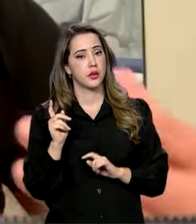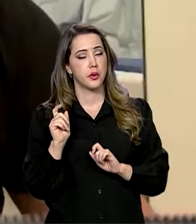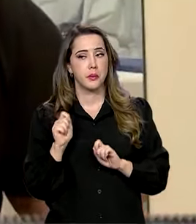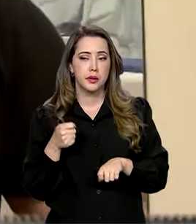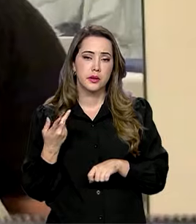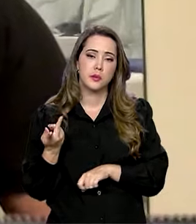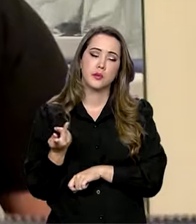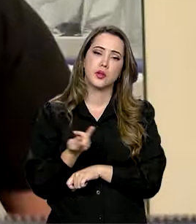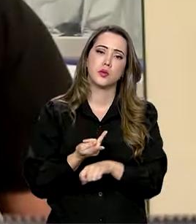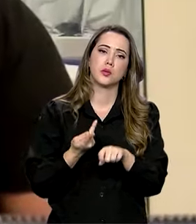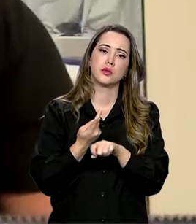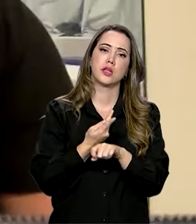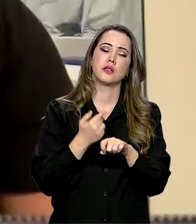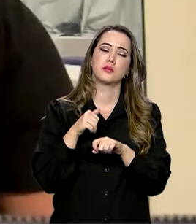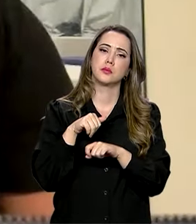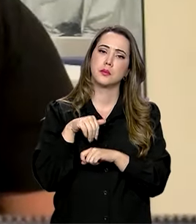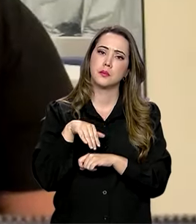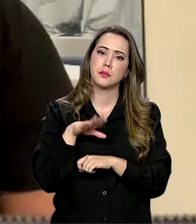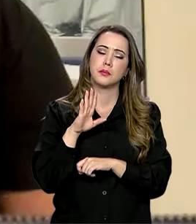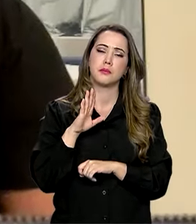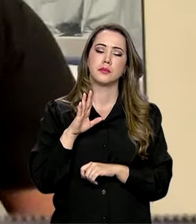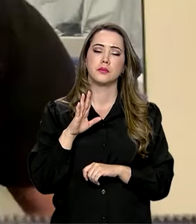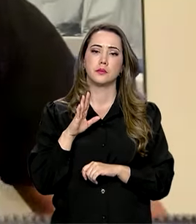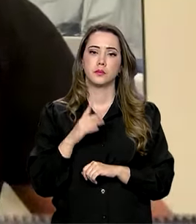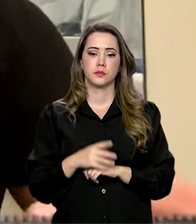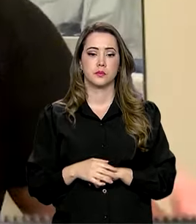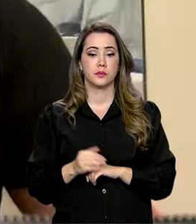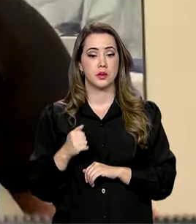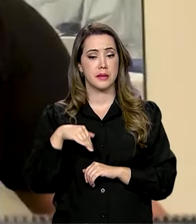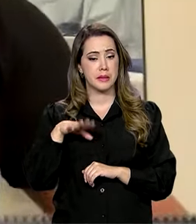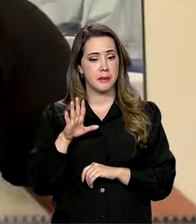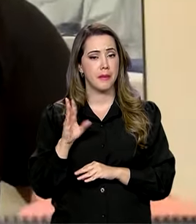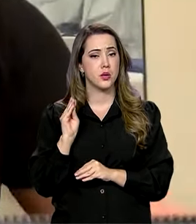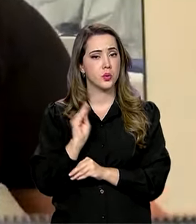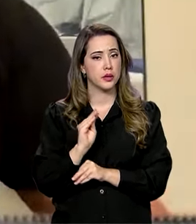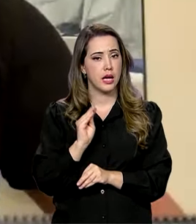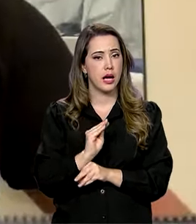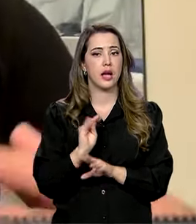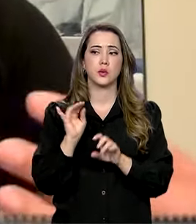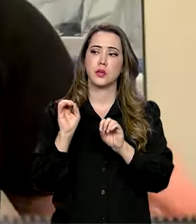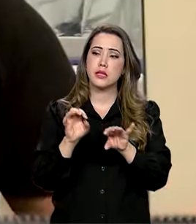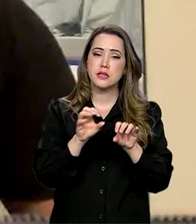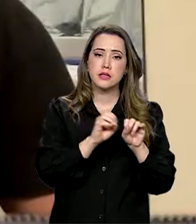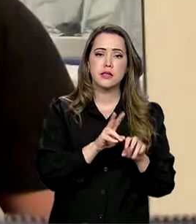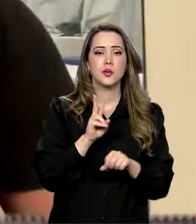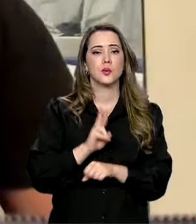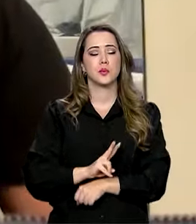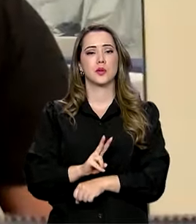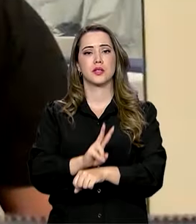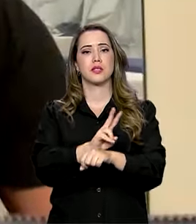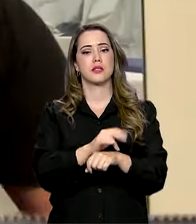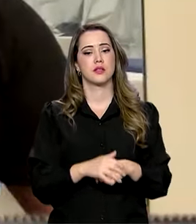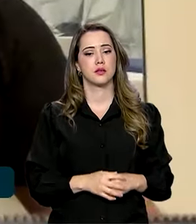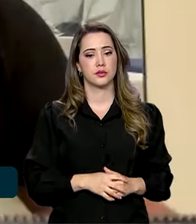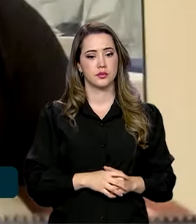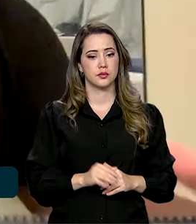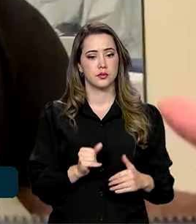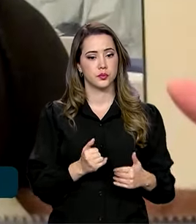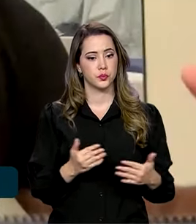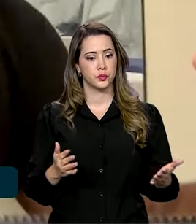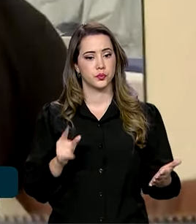mais assistência, educação, proteção que